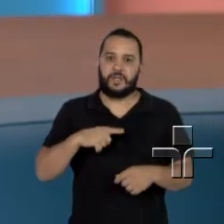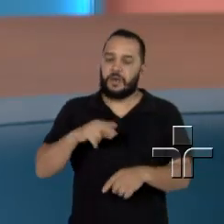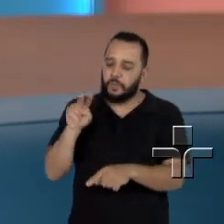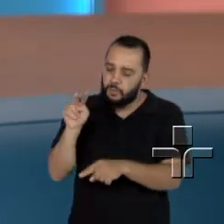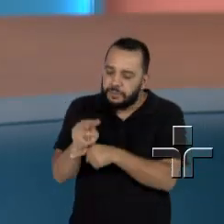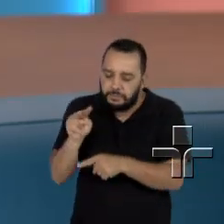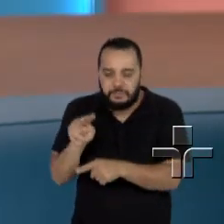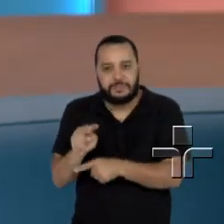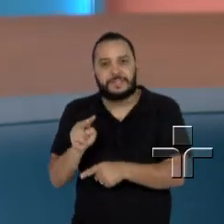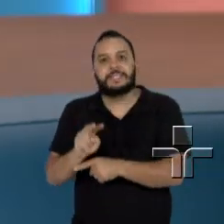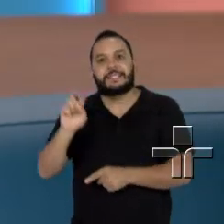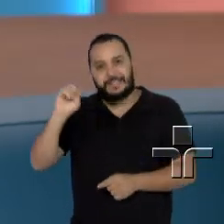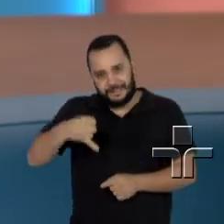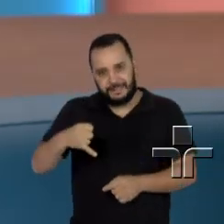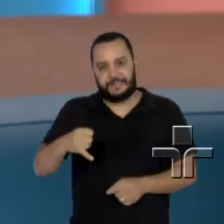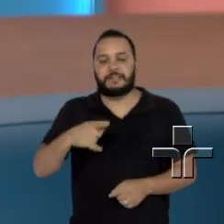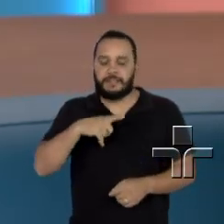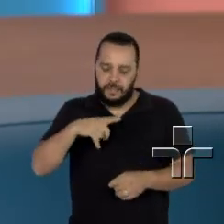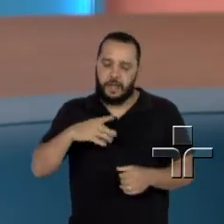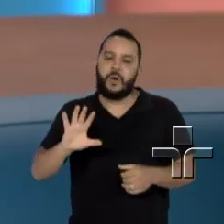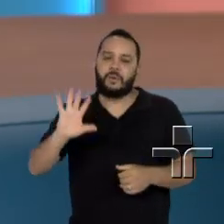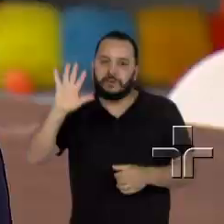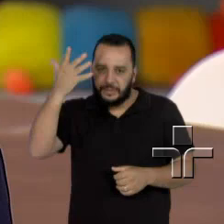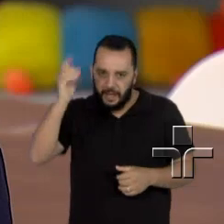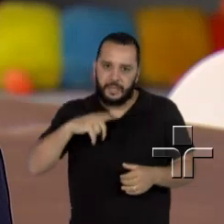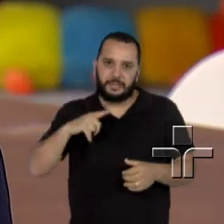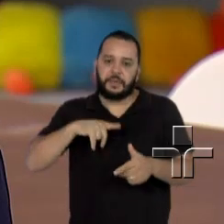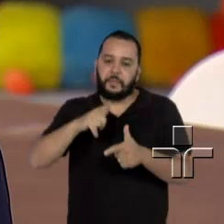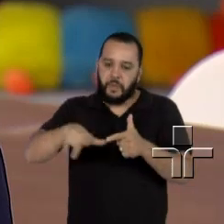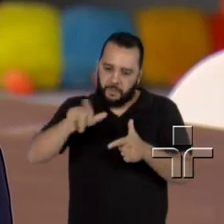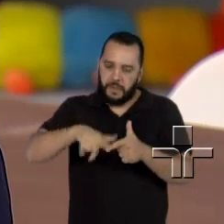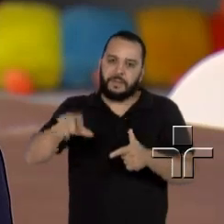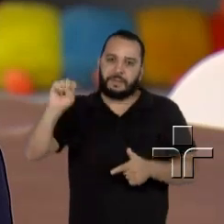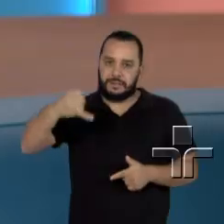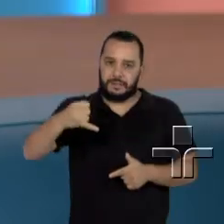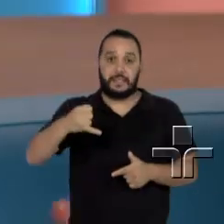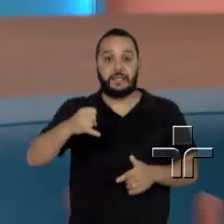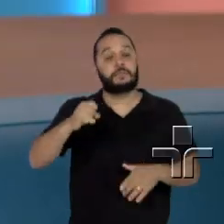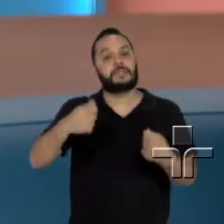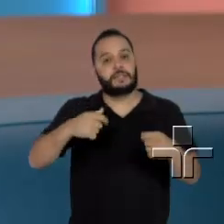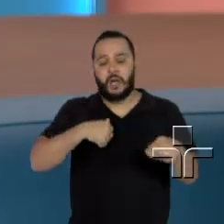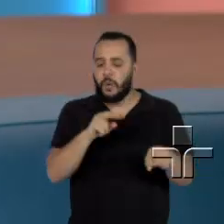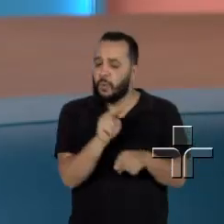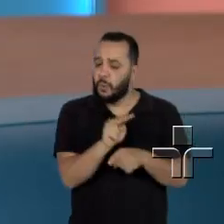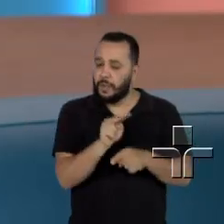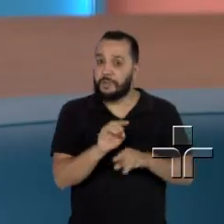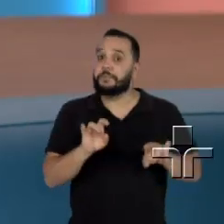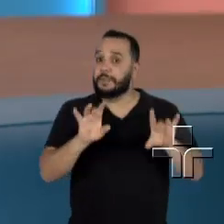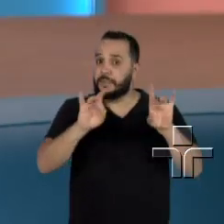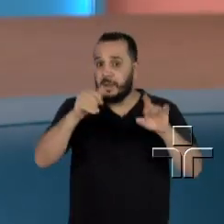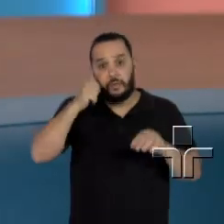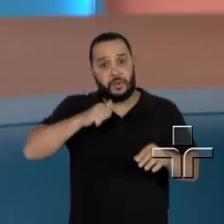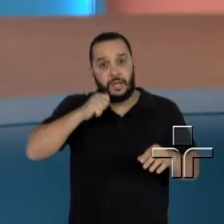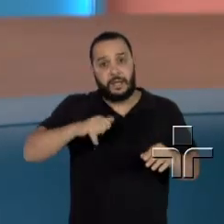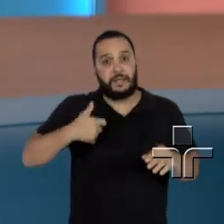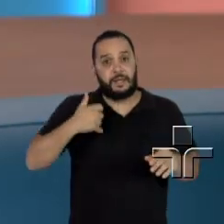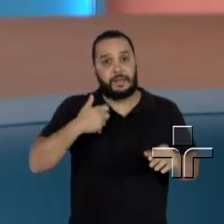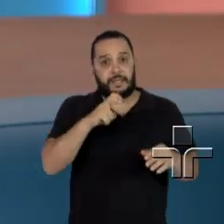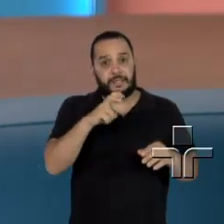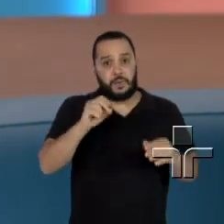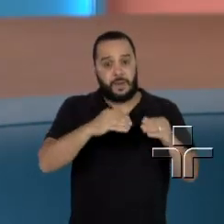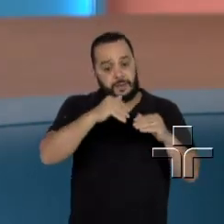existem muito mais intercorrências, né? Então a gente olha para essa mulher com cuidado especial, porque a chance dela